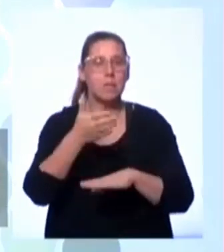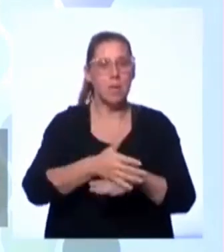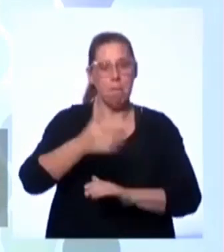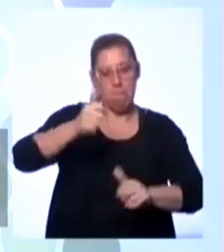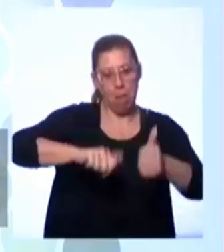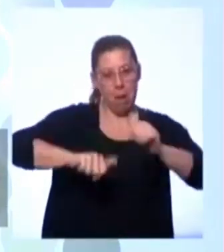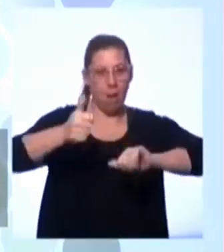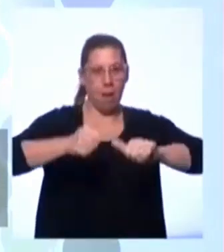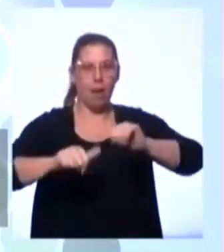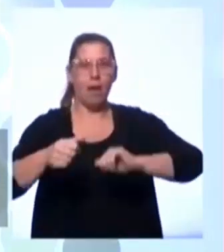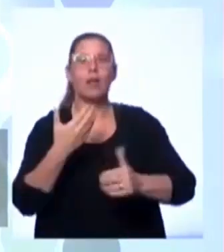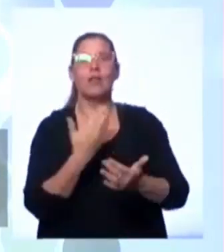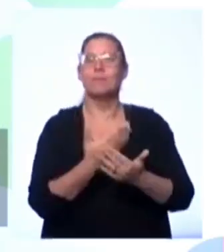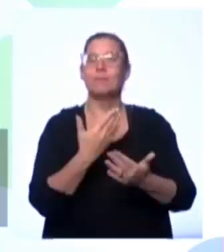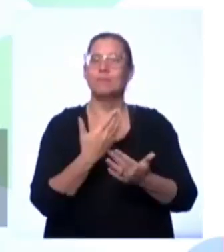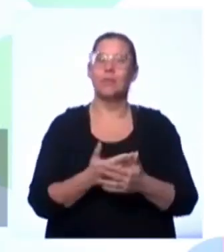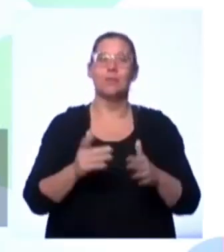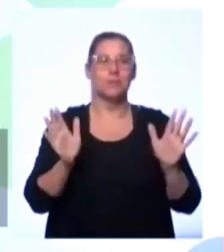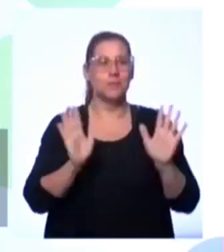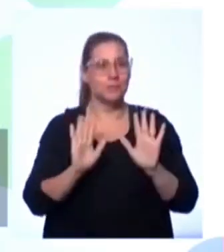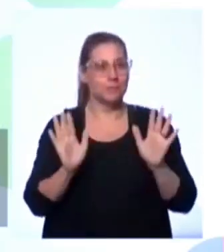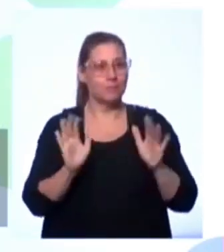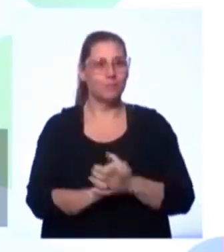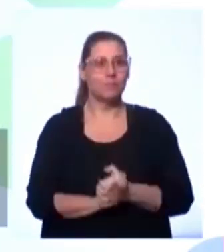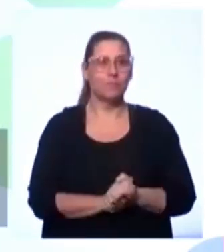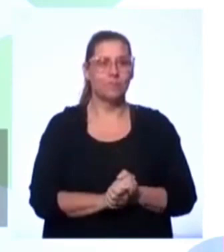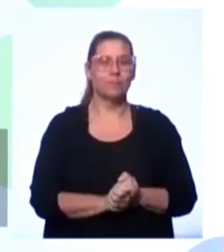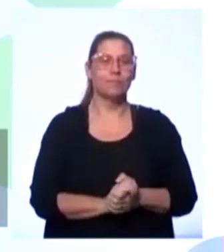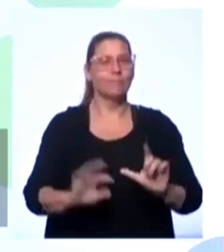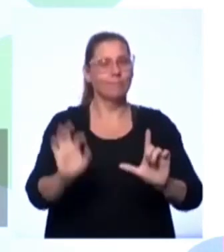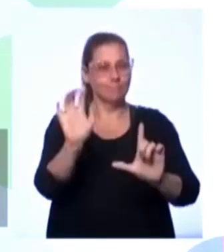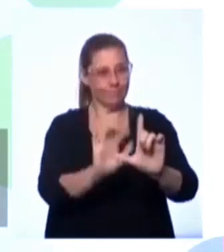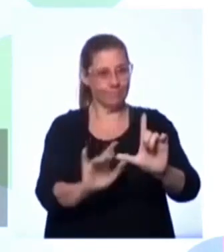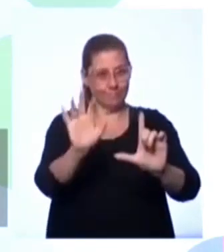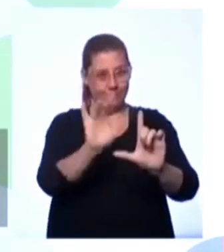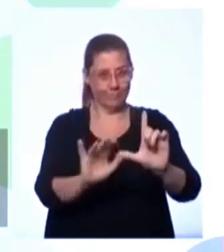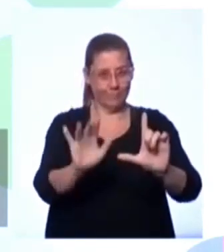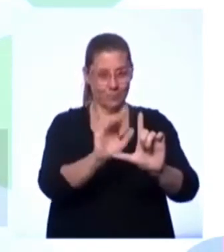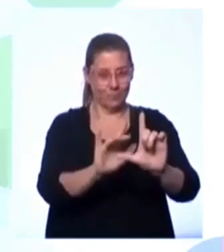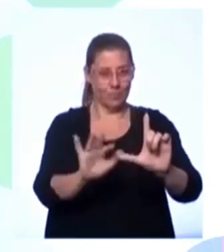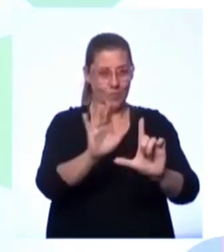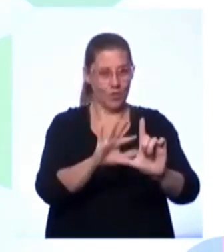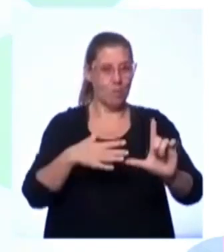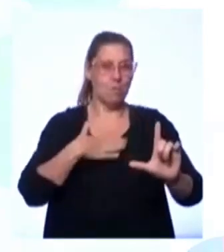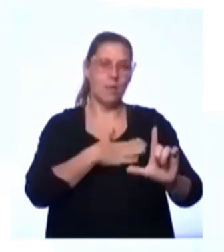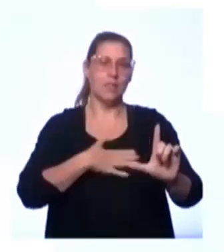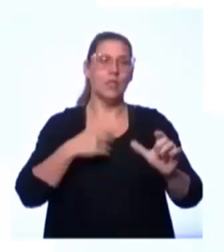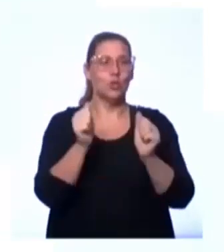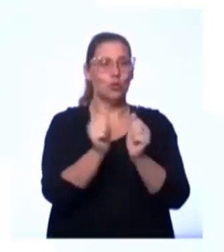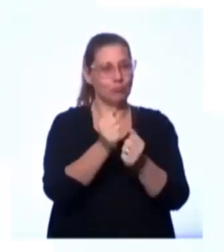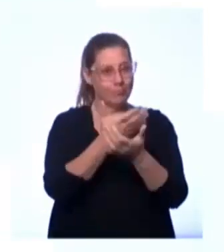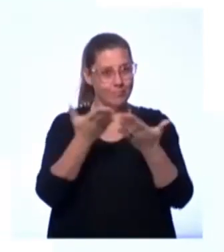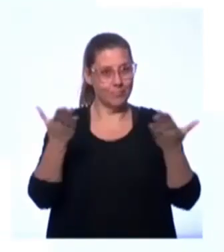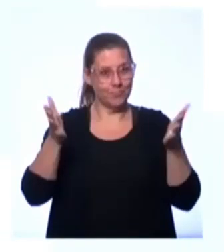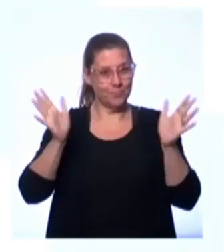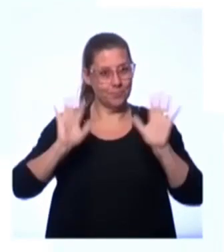nossa aula e até a próxima. Exatamente. O QR Code aí na tela. E é sempre um prazer estar aqui com vocês. Tchau, tchau.